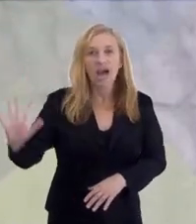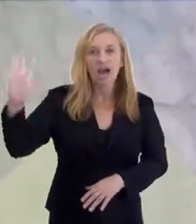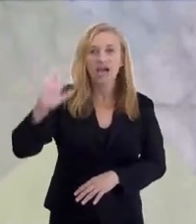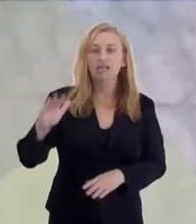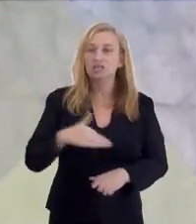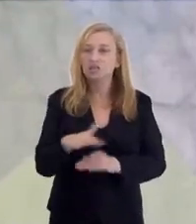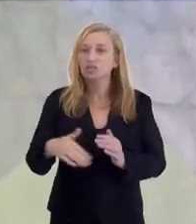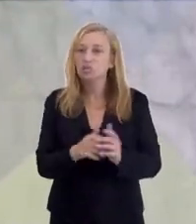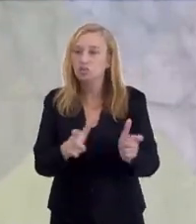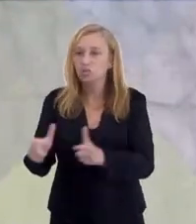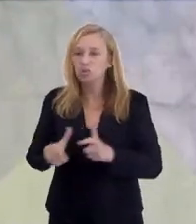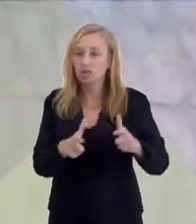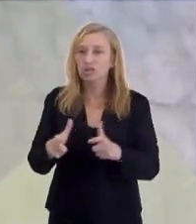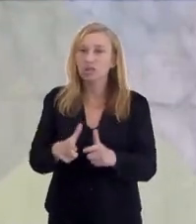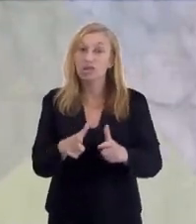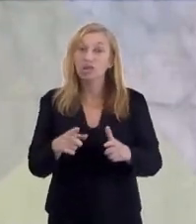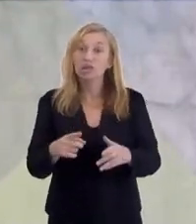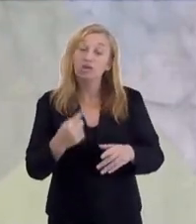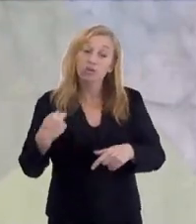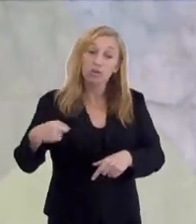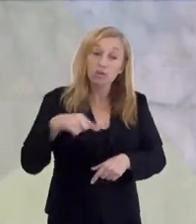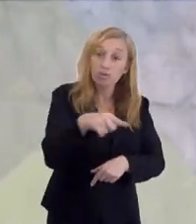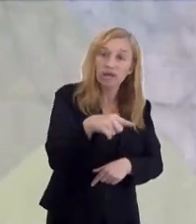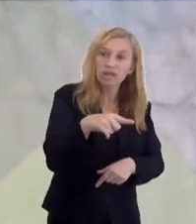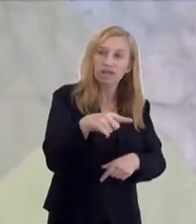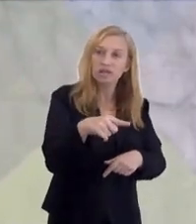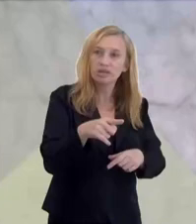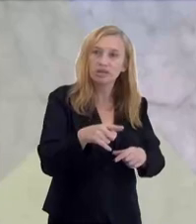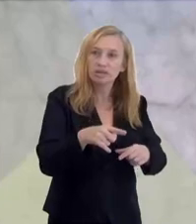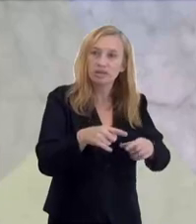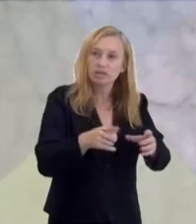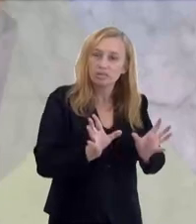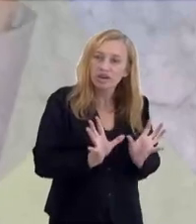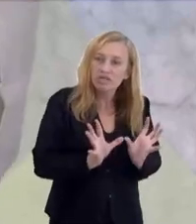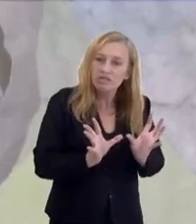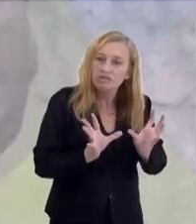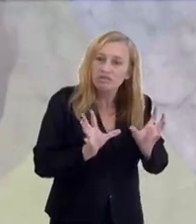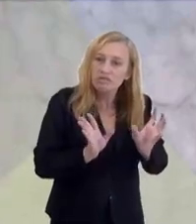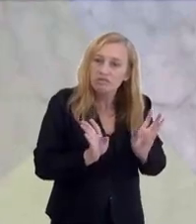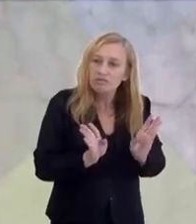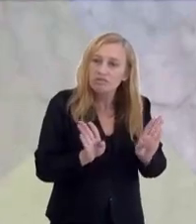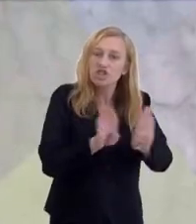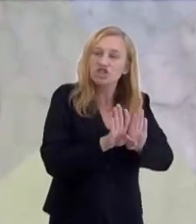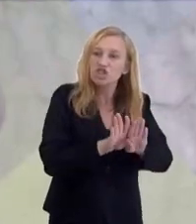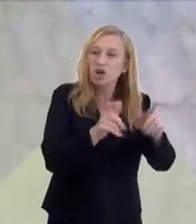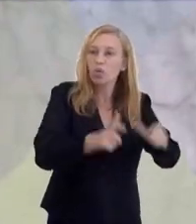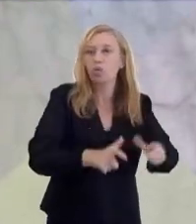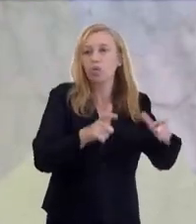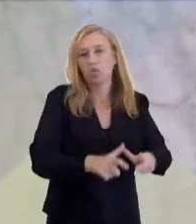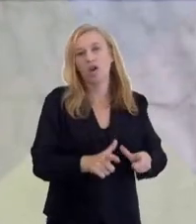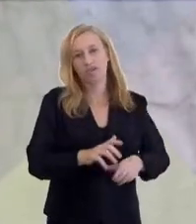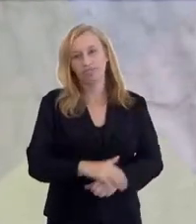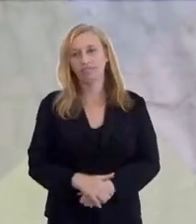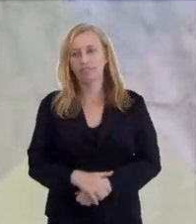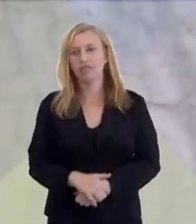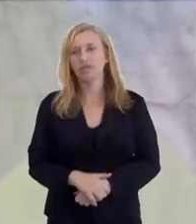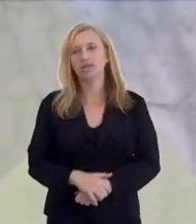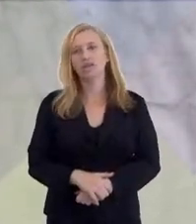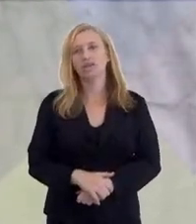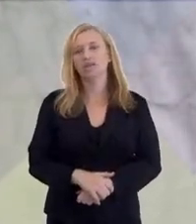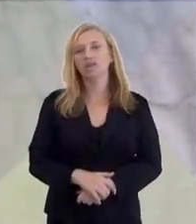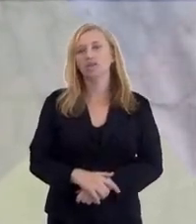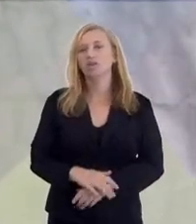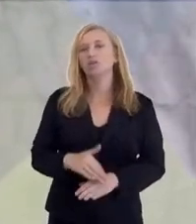passeando, do Brasil, tinha gente da Ásia, tinha gente de todo mundo, porque, na verdade, eles foram para ali para fechar esse